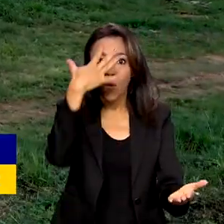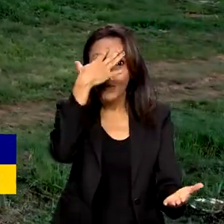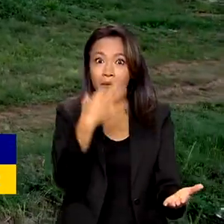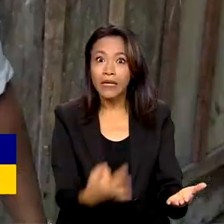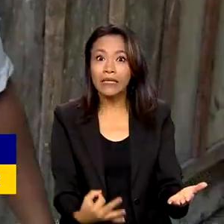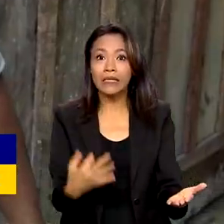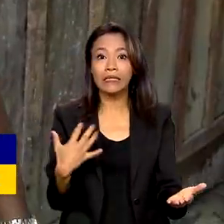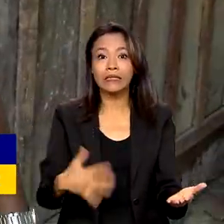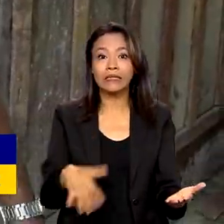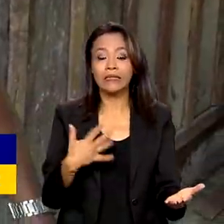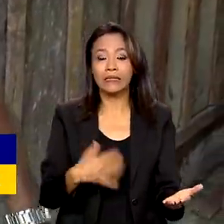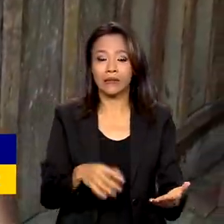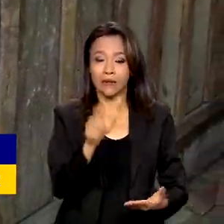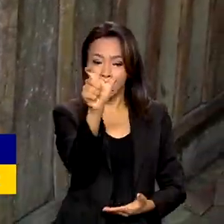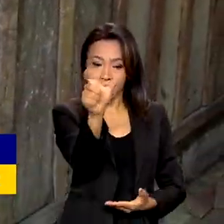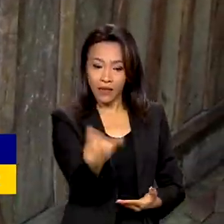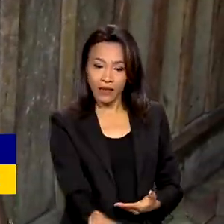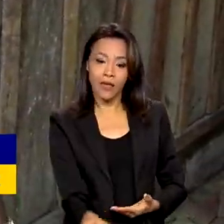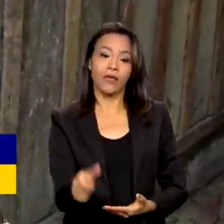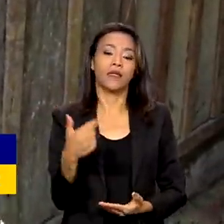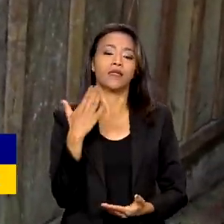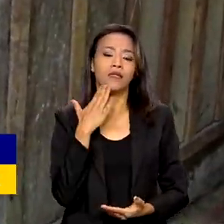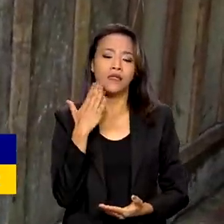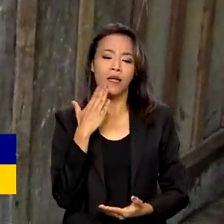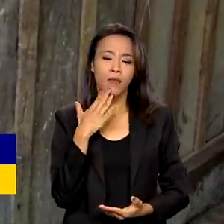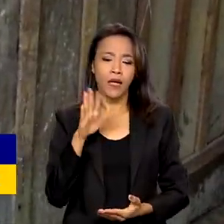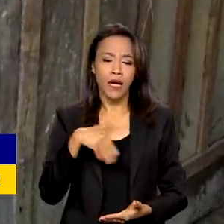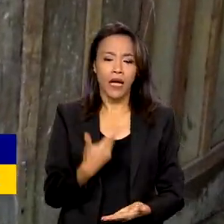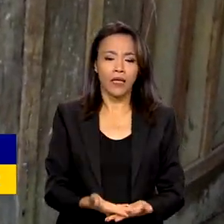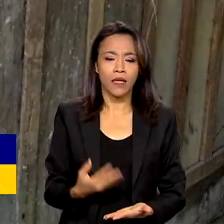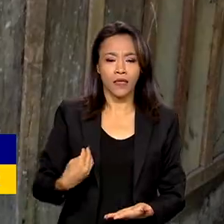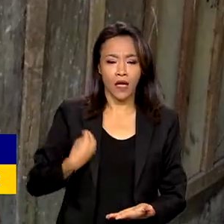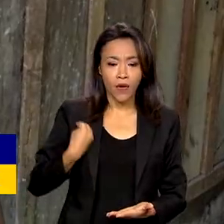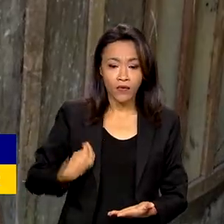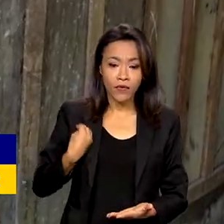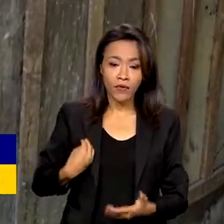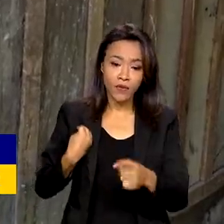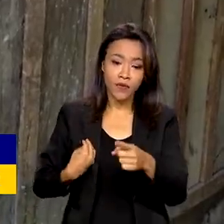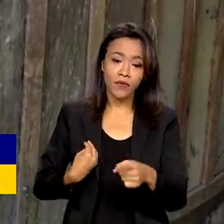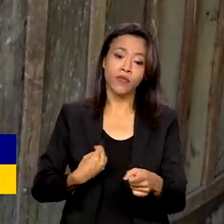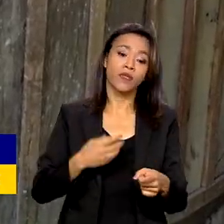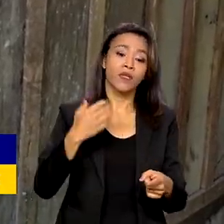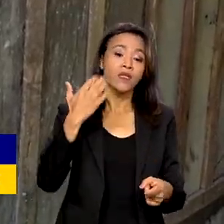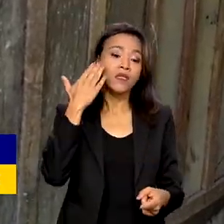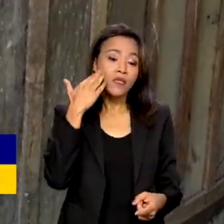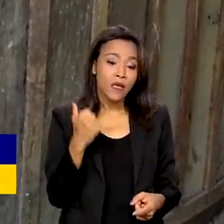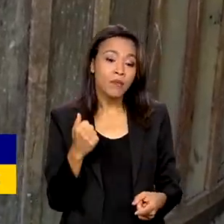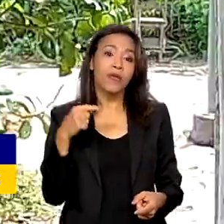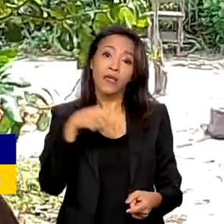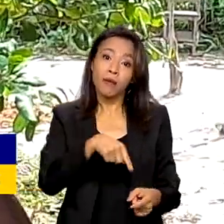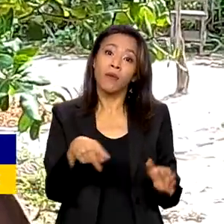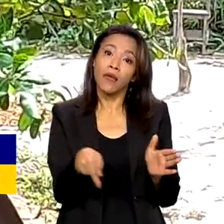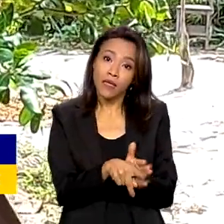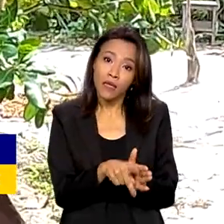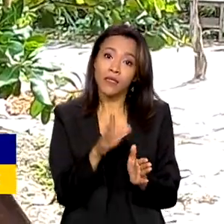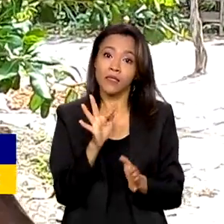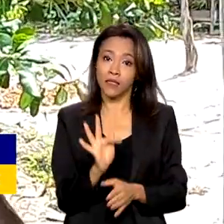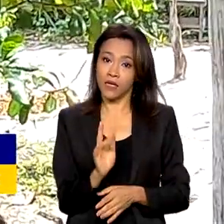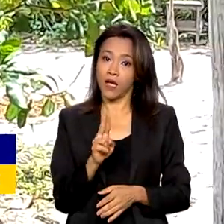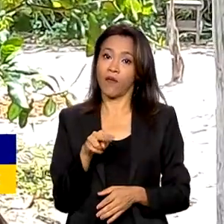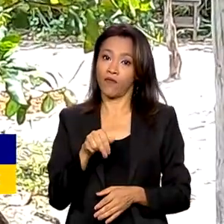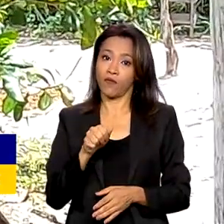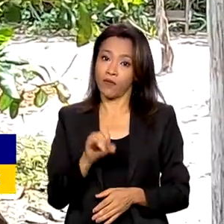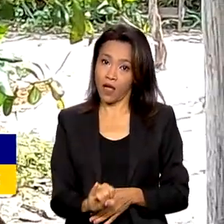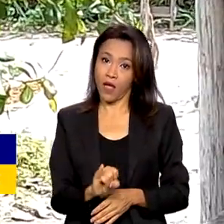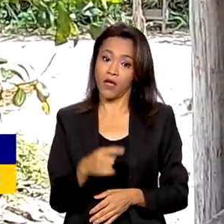o recado. Certamente que todo mundo que sabia, até um pé de ponteira desse que se fosse plantar, a gente já sabia que era da FUNAI. Isso aqui nós só estávamos ocupando